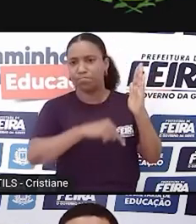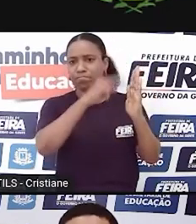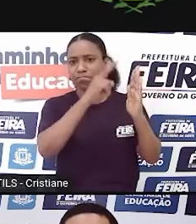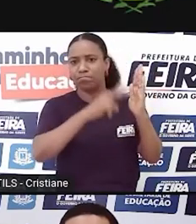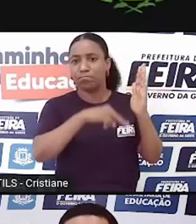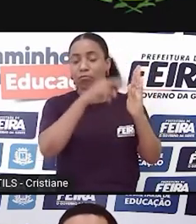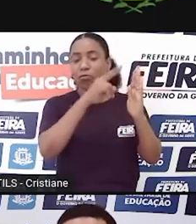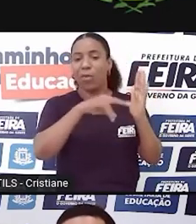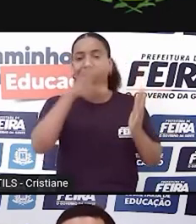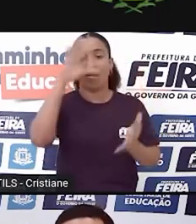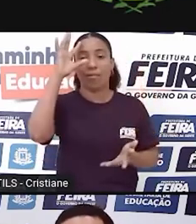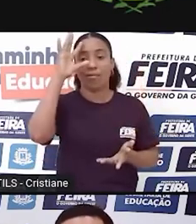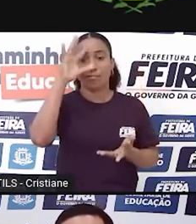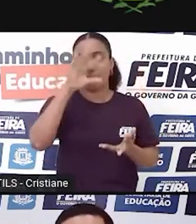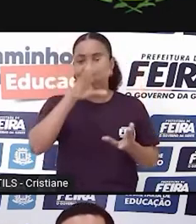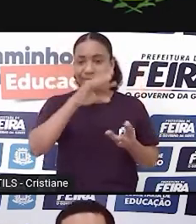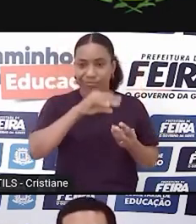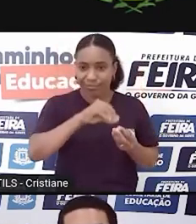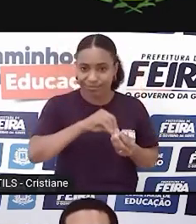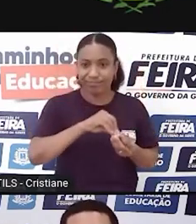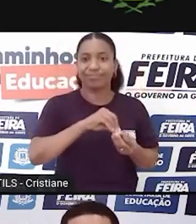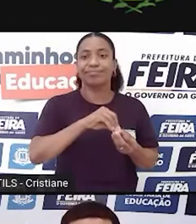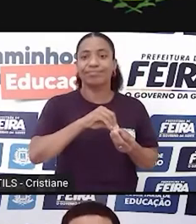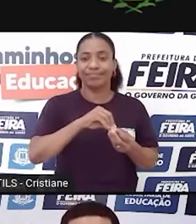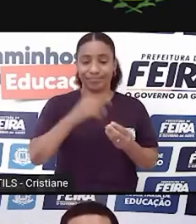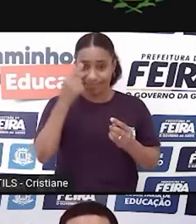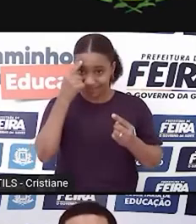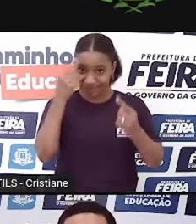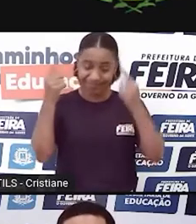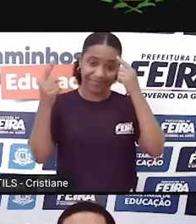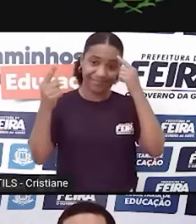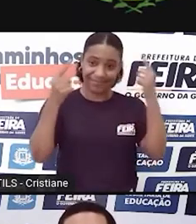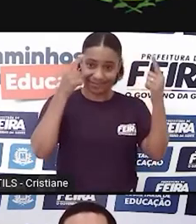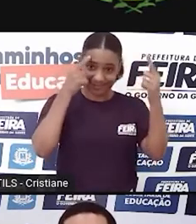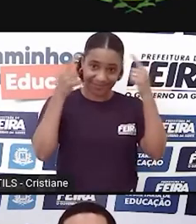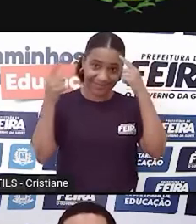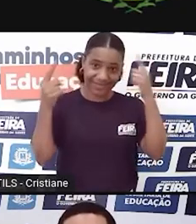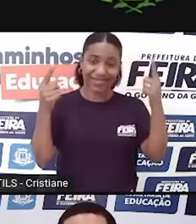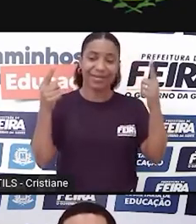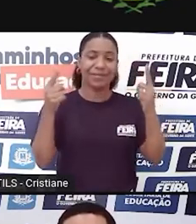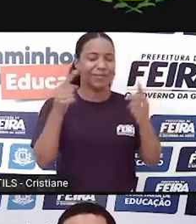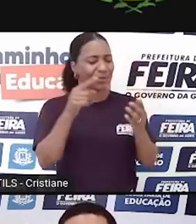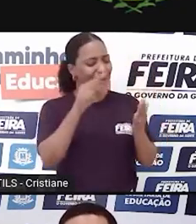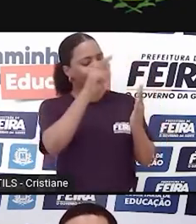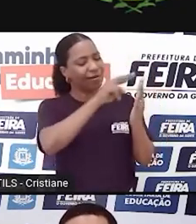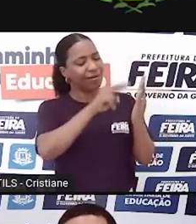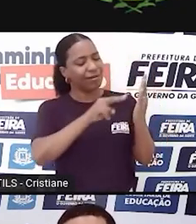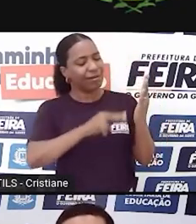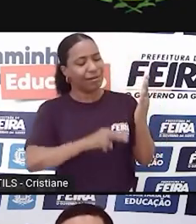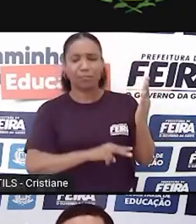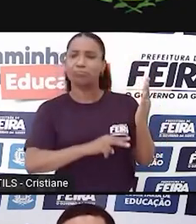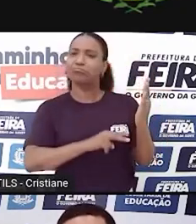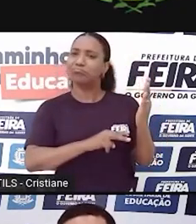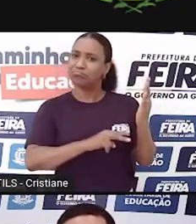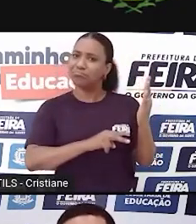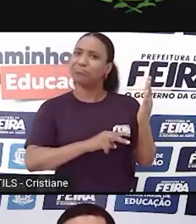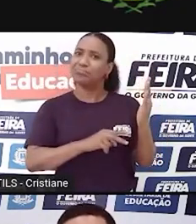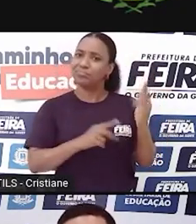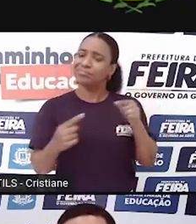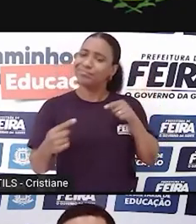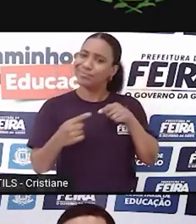vão rasgar as ideias. Porque eles têm interesse em se ver ali também. Exatamente, exatamente.